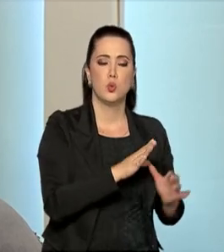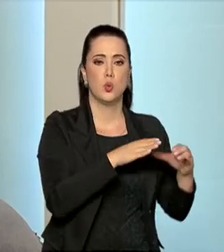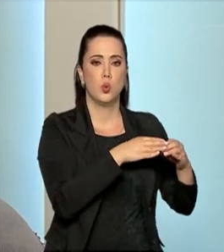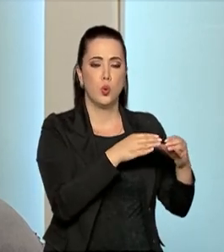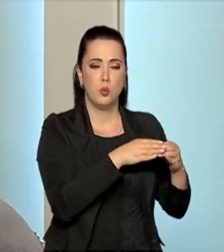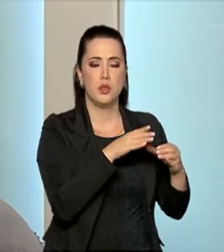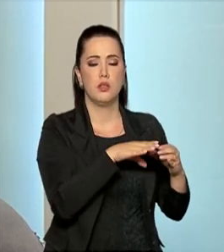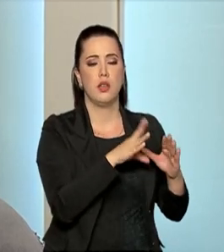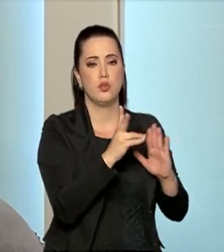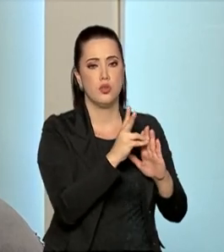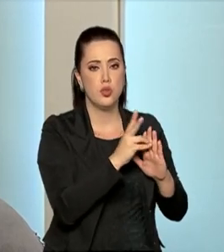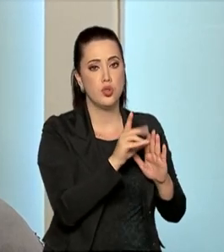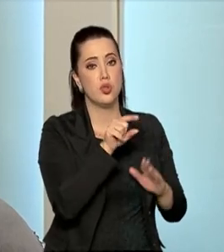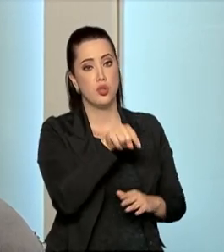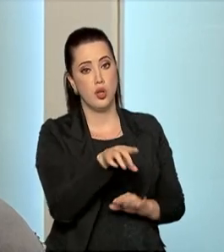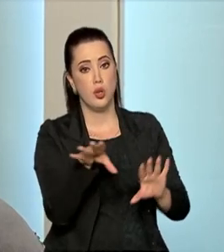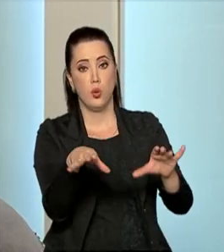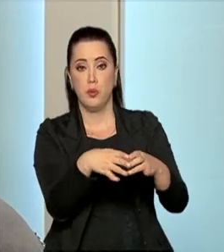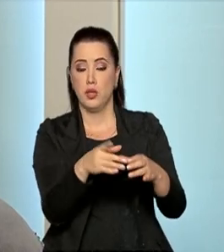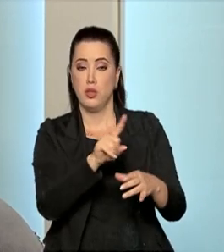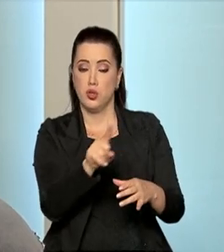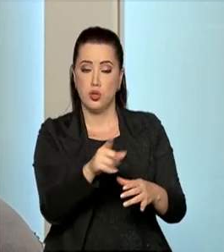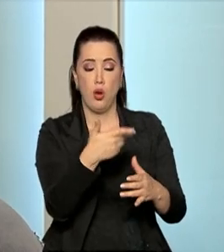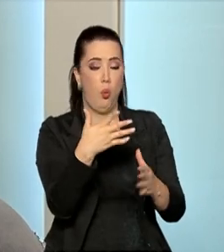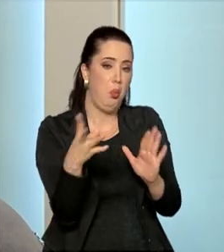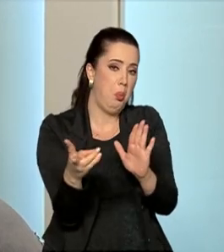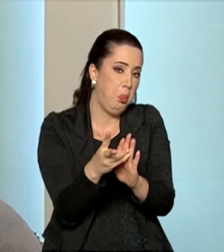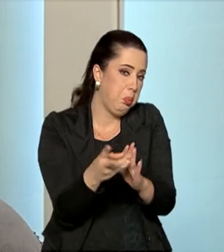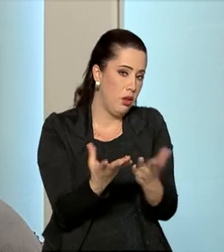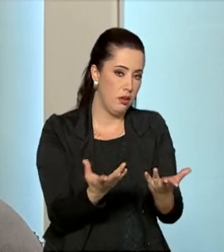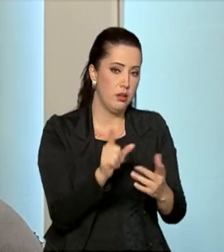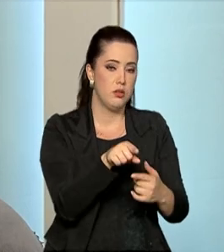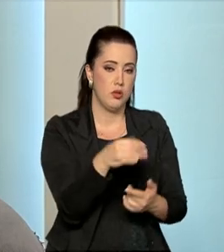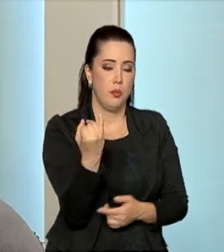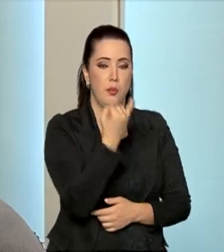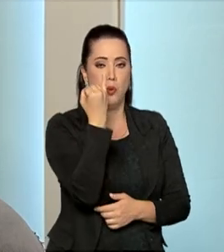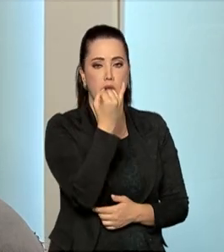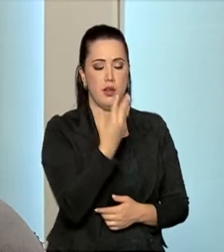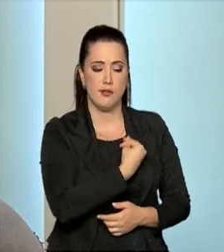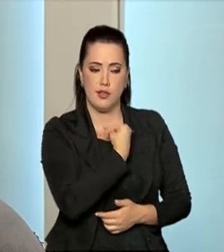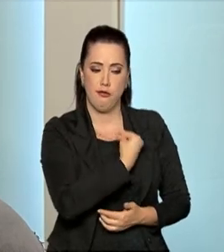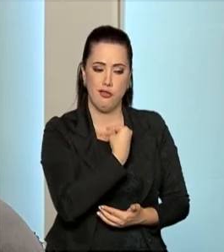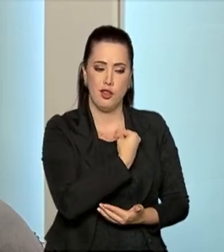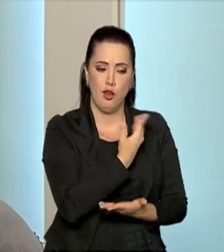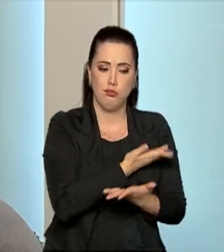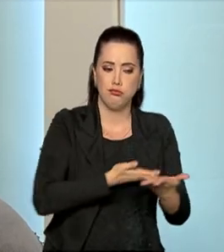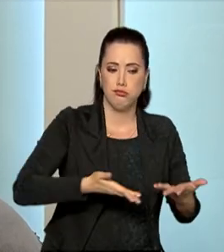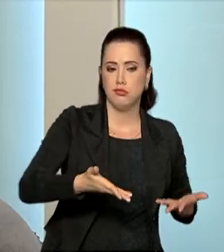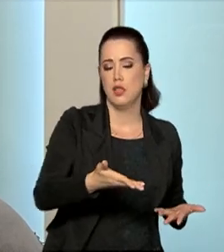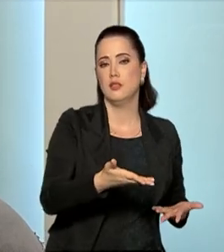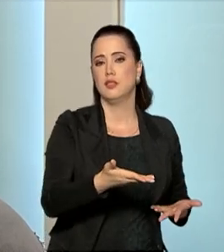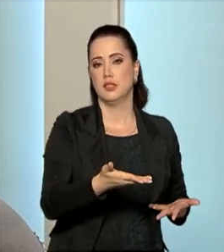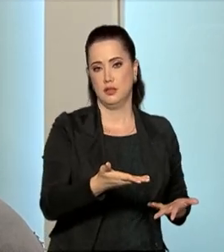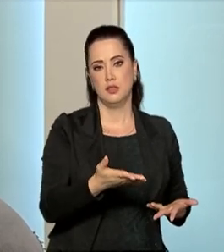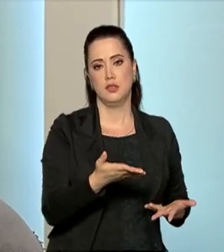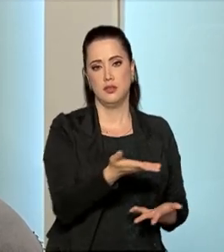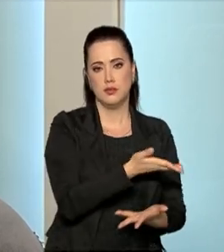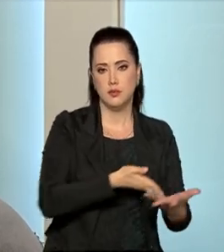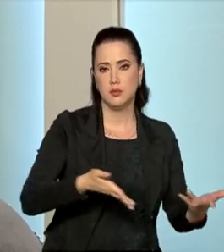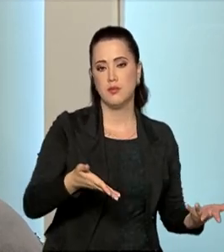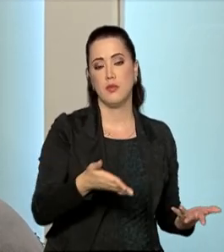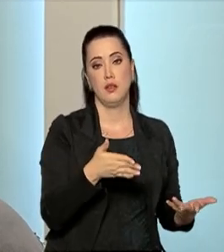indígenas é salutar para a democracia. Eu acho que essa convivência conjunta, esse